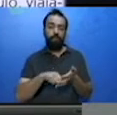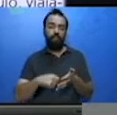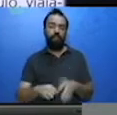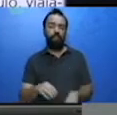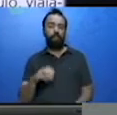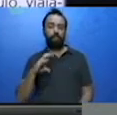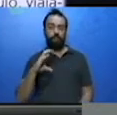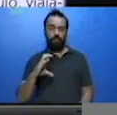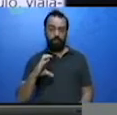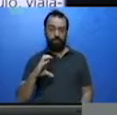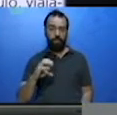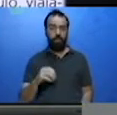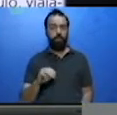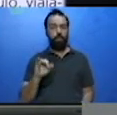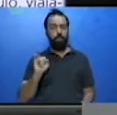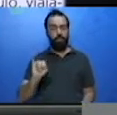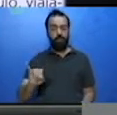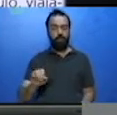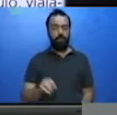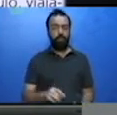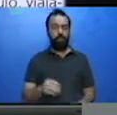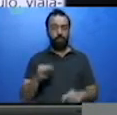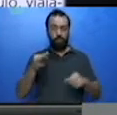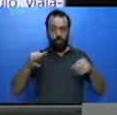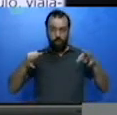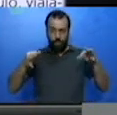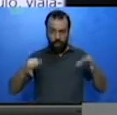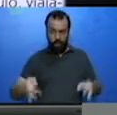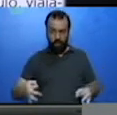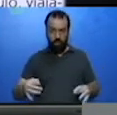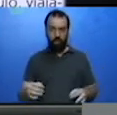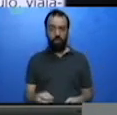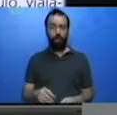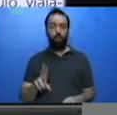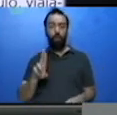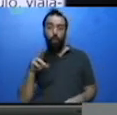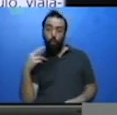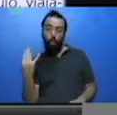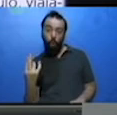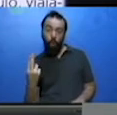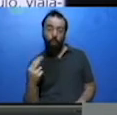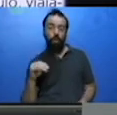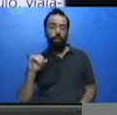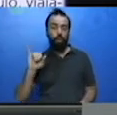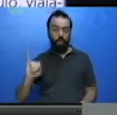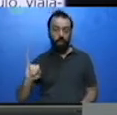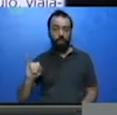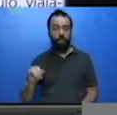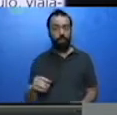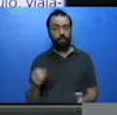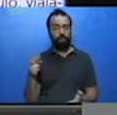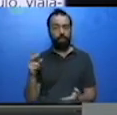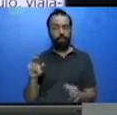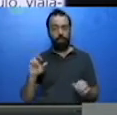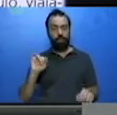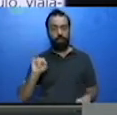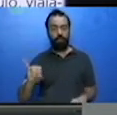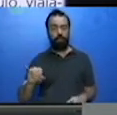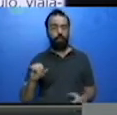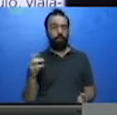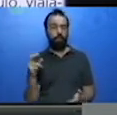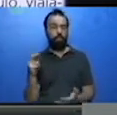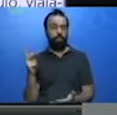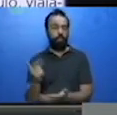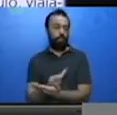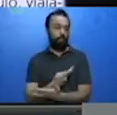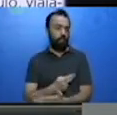as incorretas. Então, vamos lá. A capitania de São Vicente ficava na Vila São Paulo e